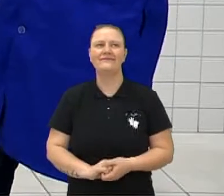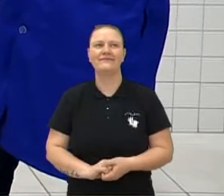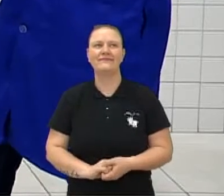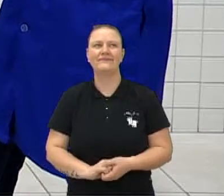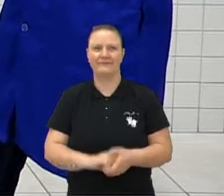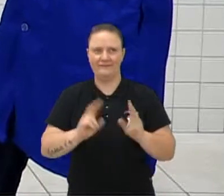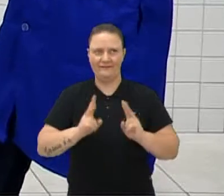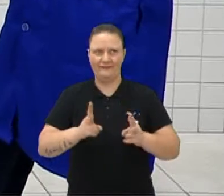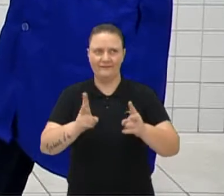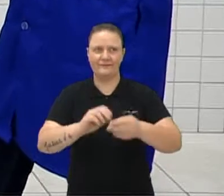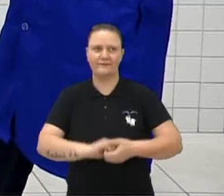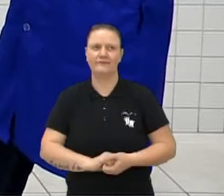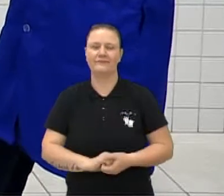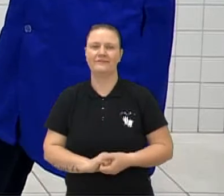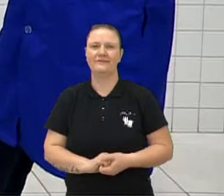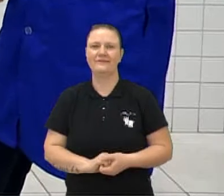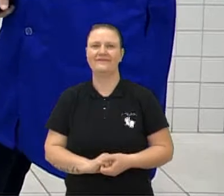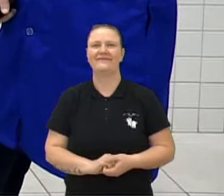Continuando.